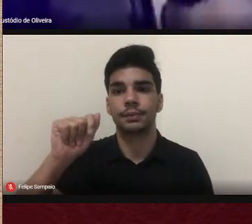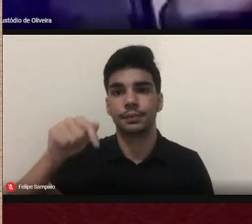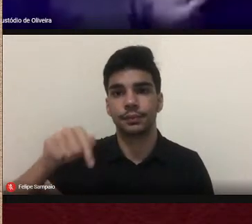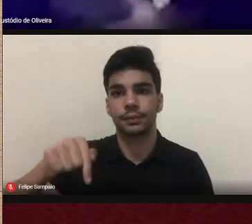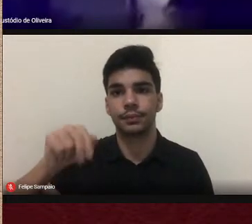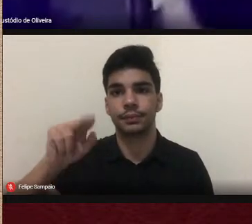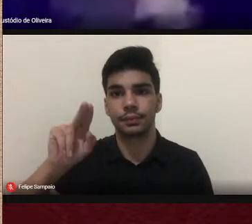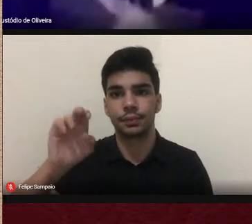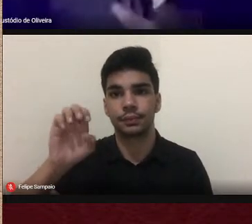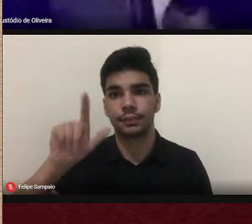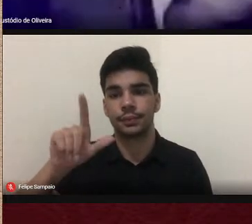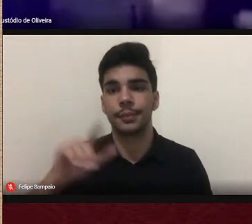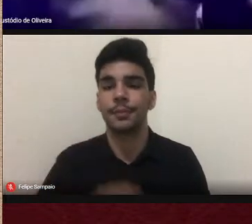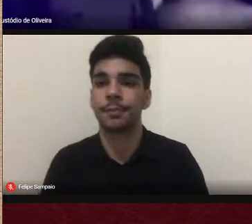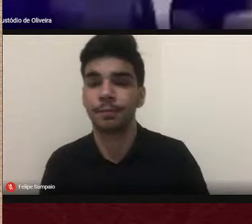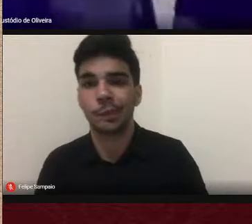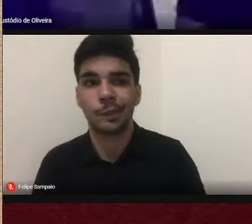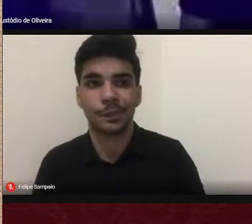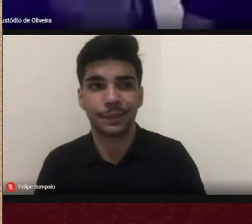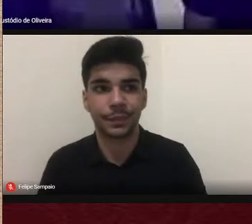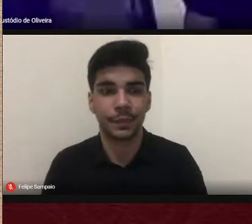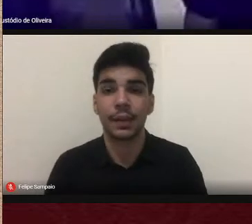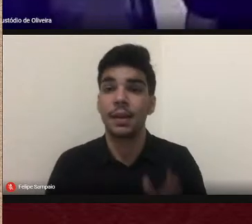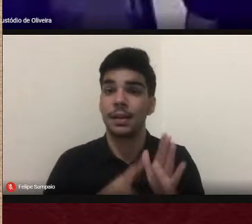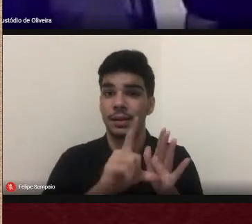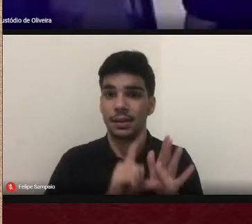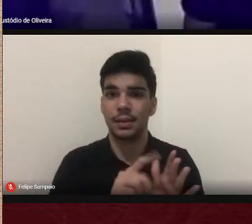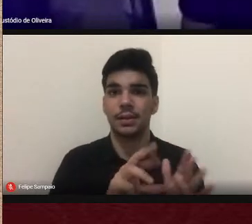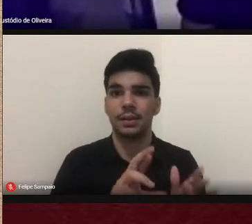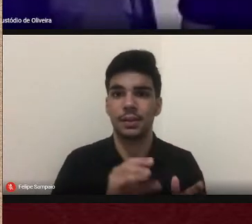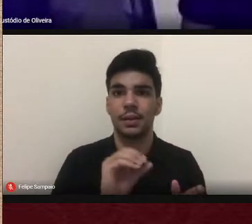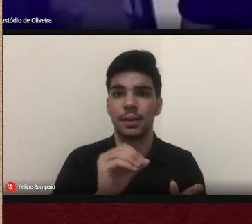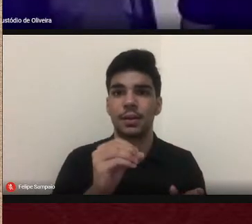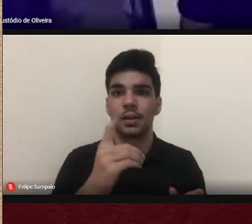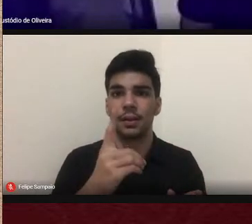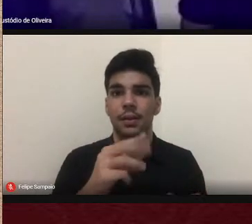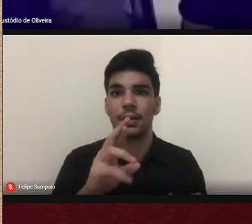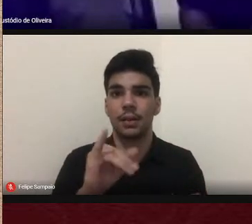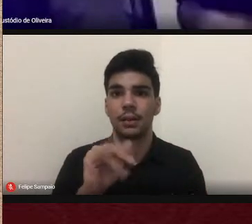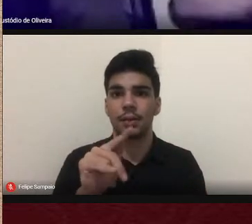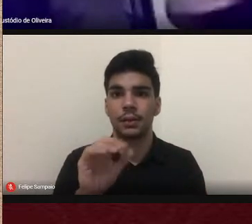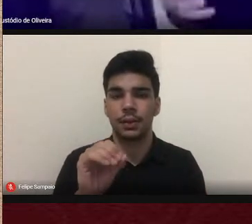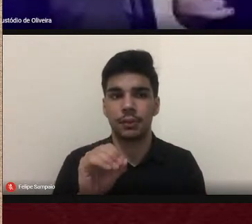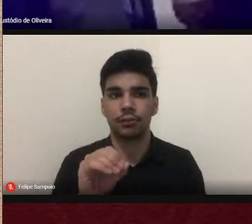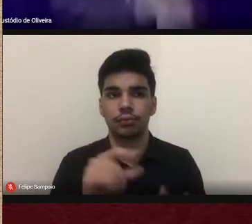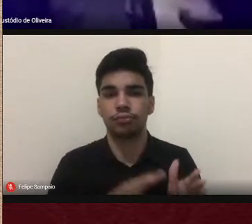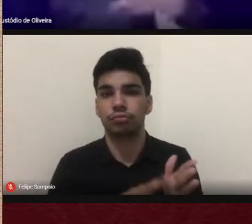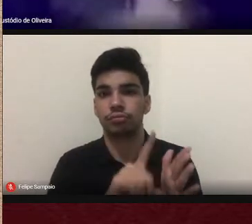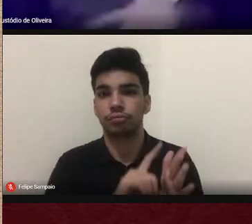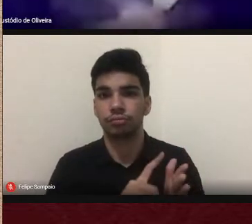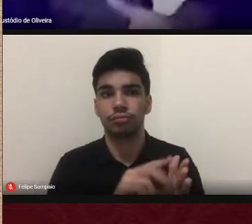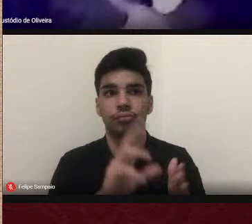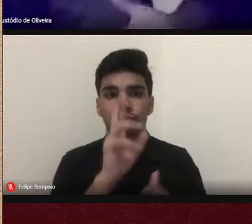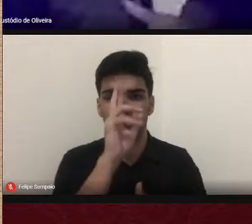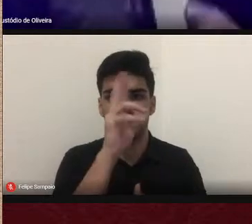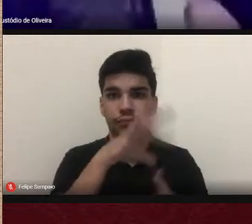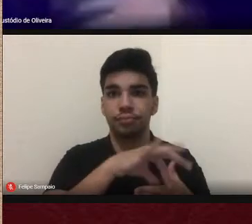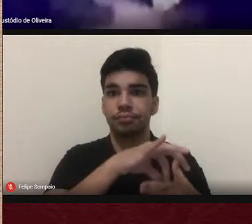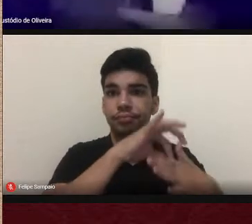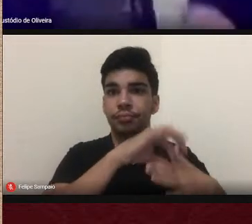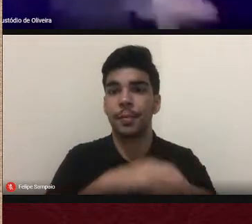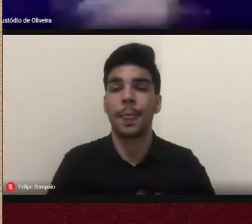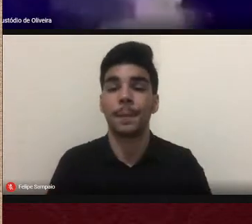o Rodrigo que estava no seu lugar Giovanni até você assumir né então eu quero agradecer